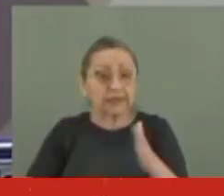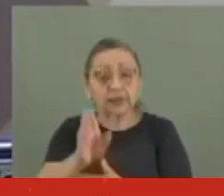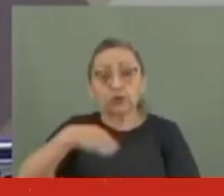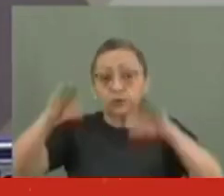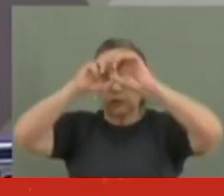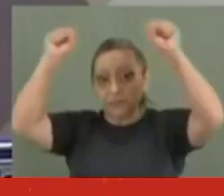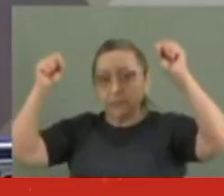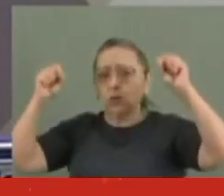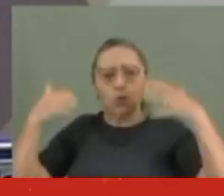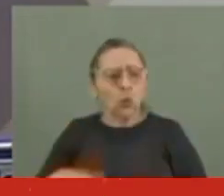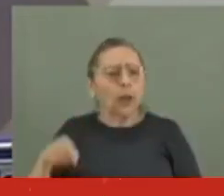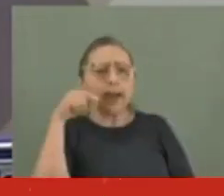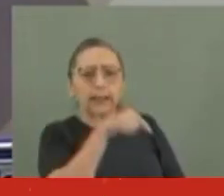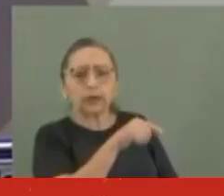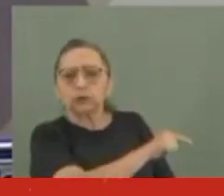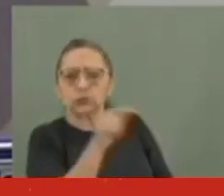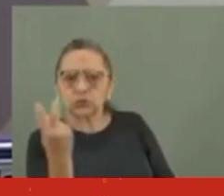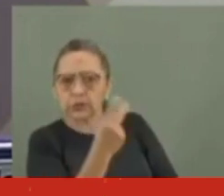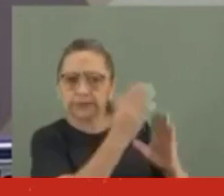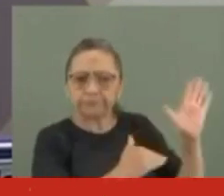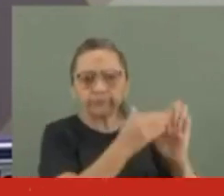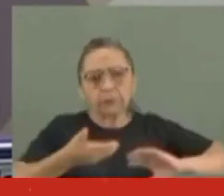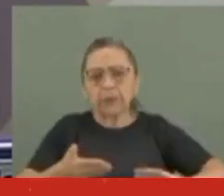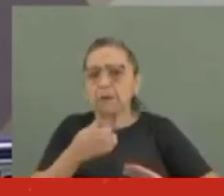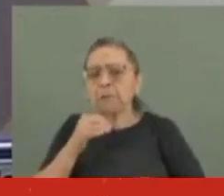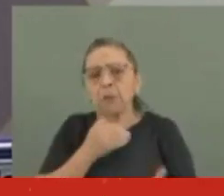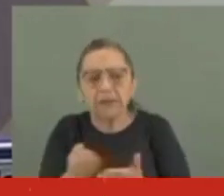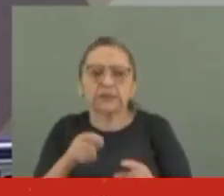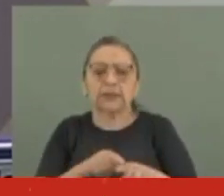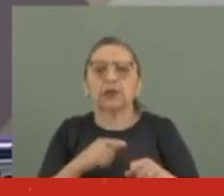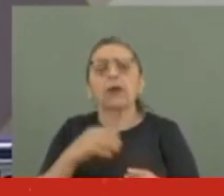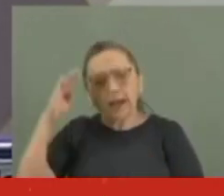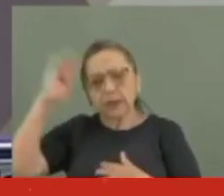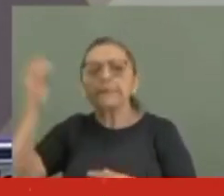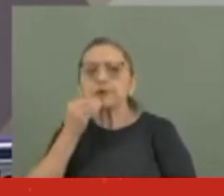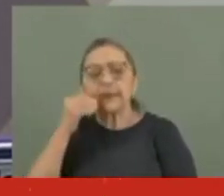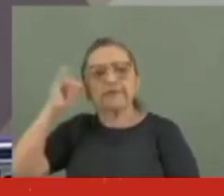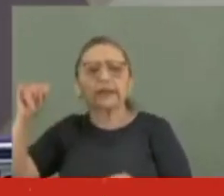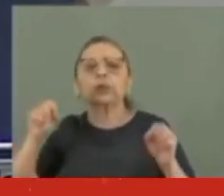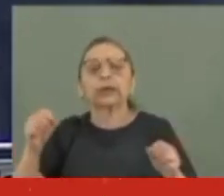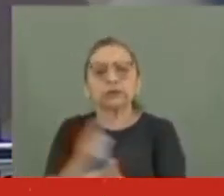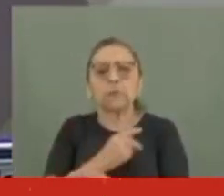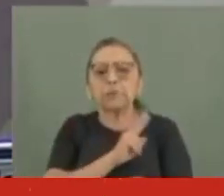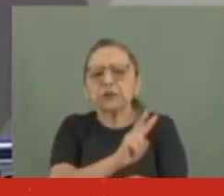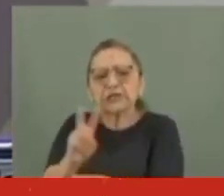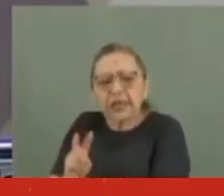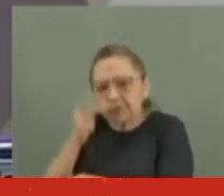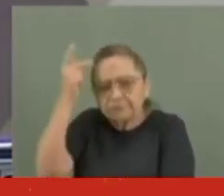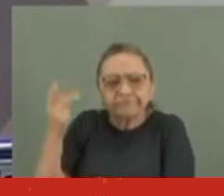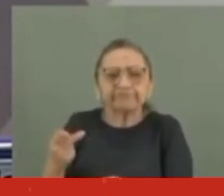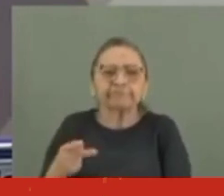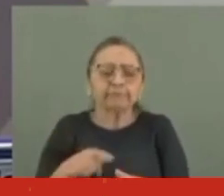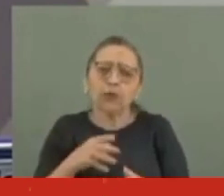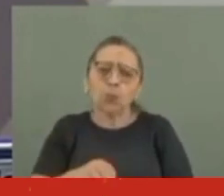a destruição mal havia começado nos outros prédios. Autoridades que poderiam evitar a depredação protegeram, intencionalmente, os manifestantes,